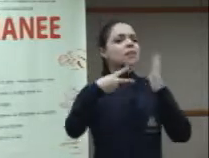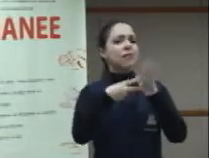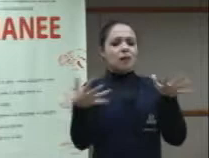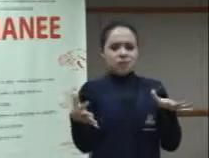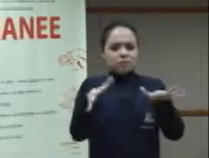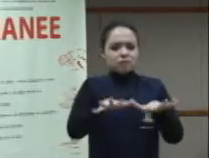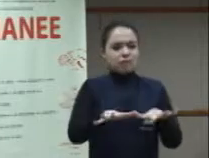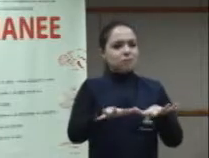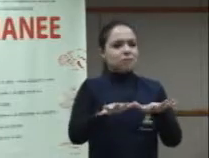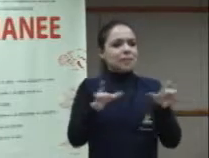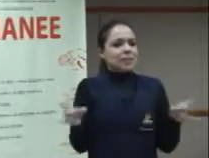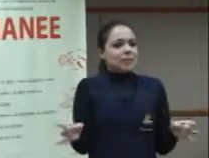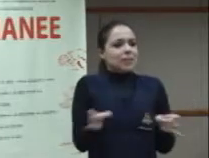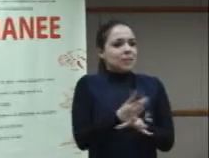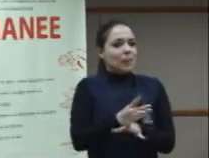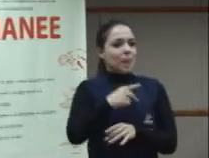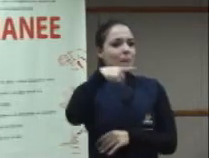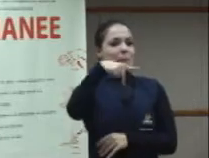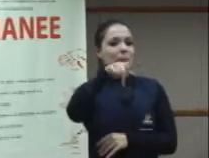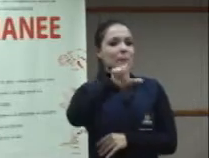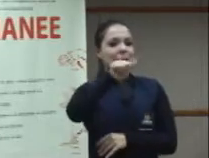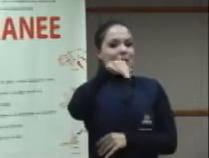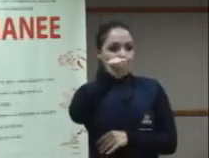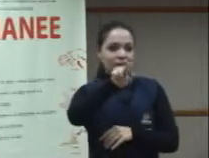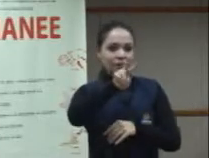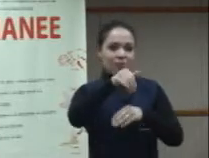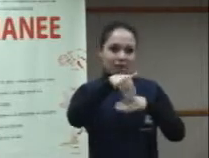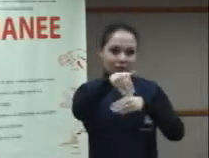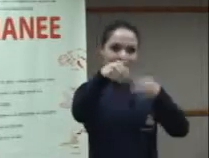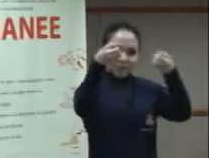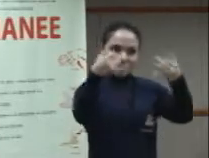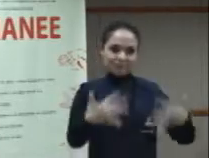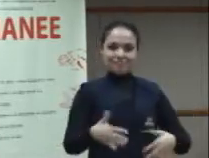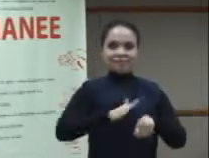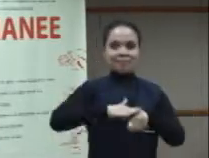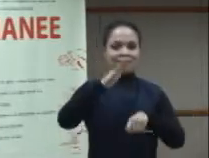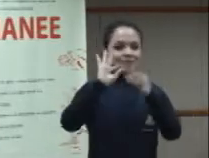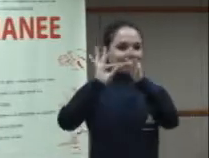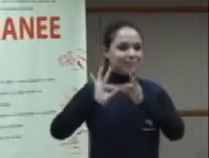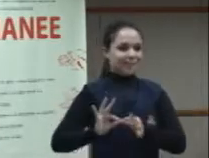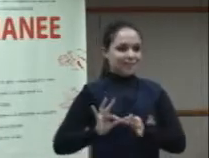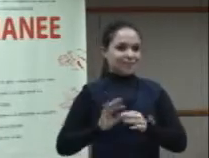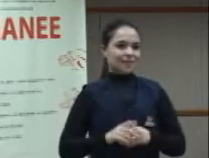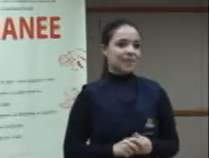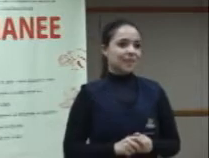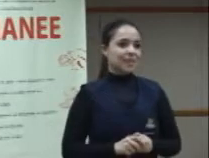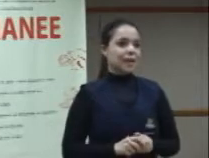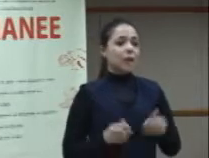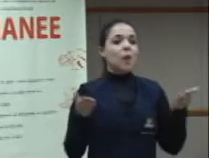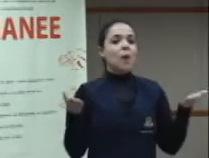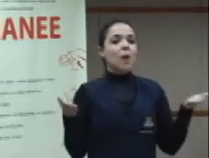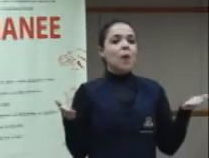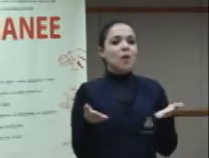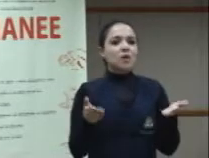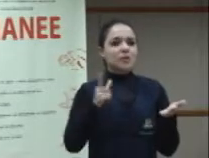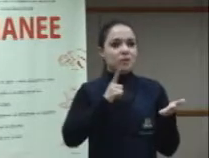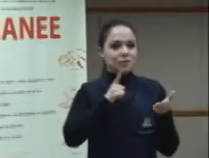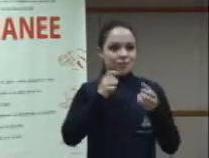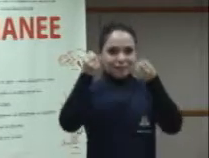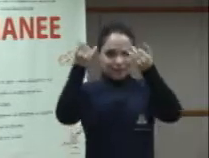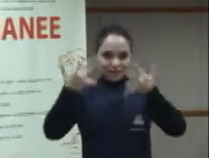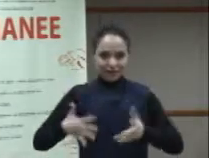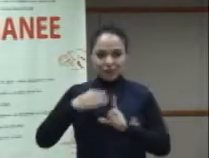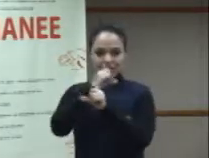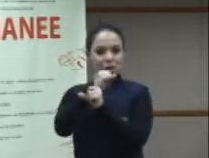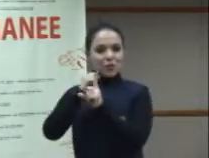inclusão plena e eu vou trazer um pouco mais adiante essa discussão. Pode trocar o slide. Nós temos hoje a visão socio